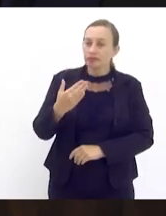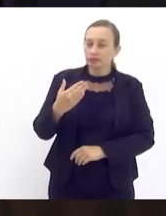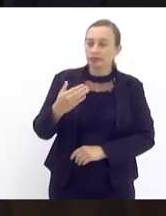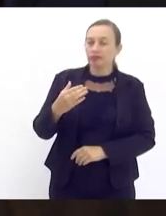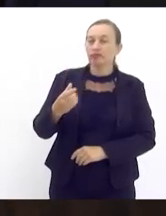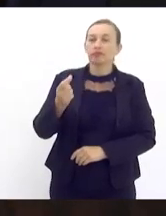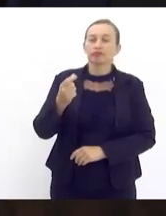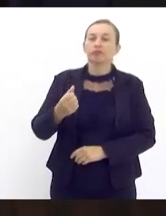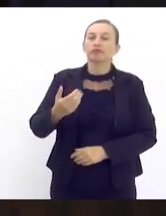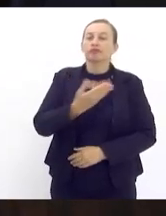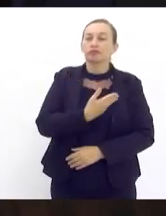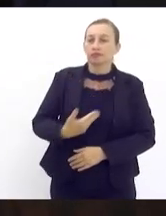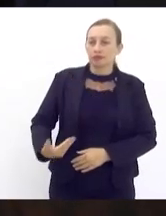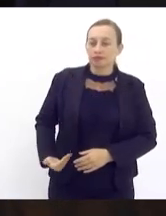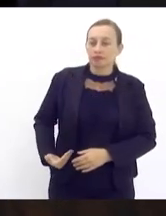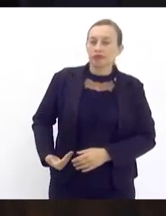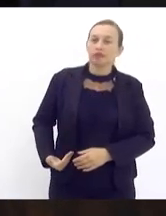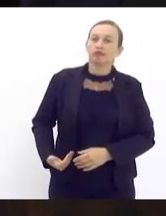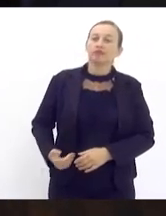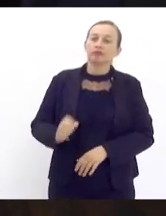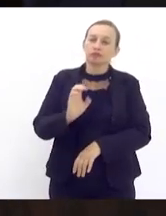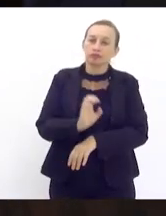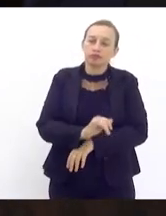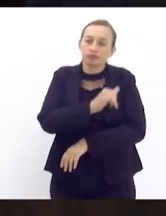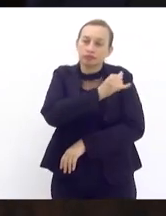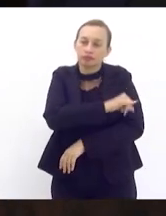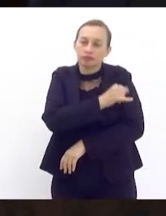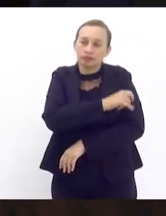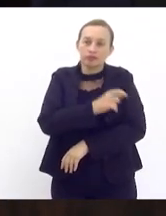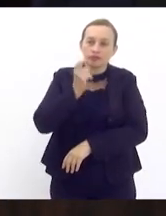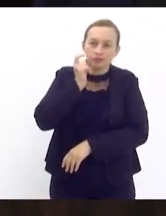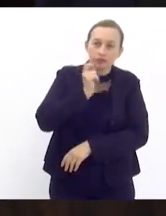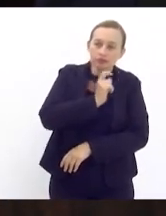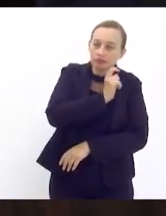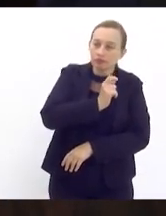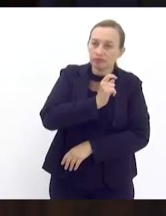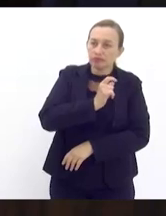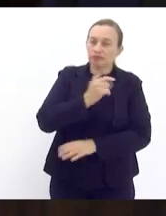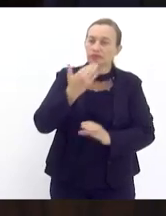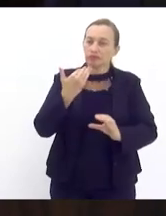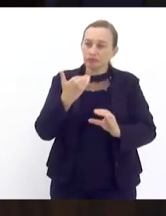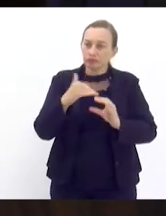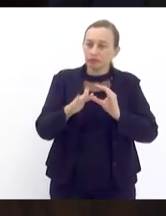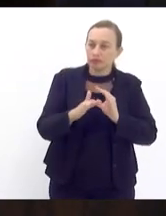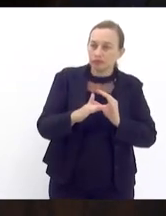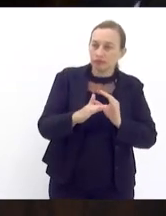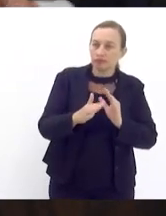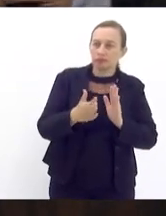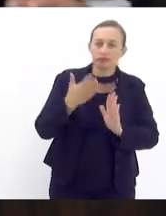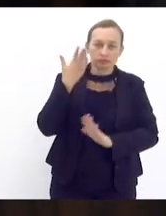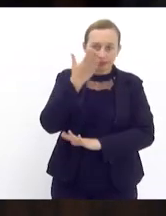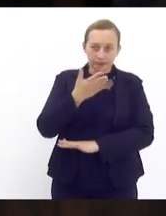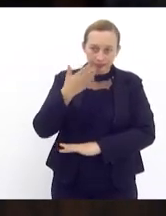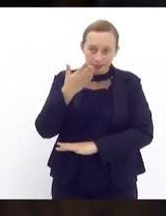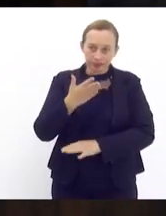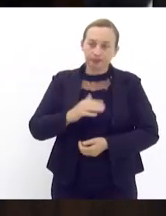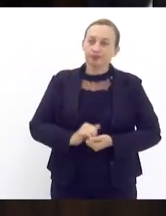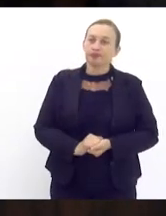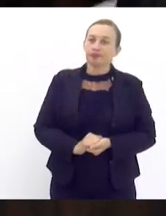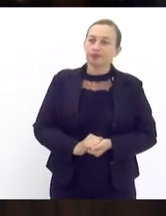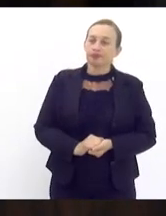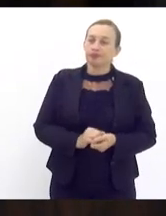senetivo senhor governador do estado do Rio de Janeiro Cláudio Castro o envio de mensagem dispondo sobre a